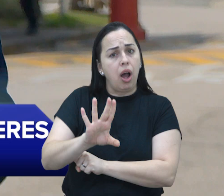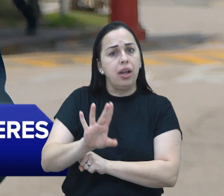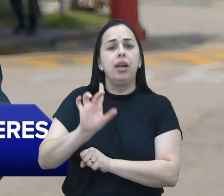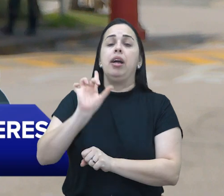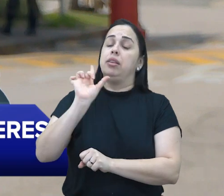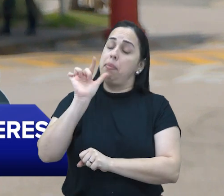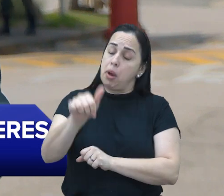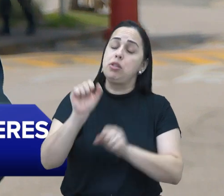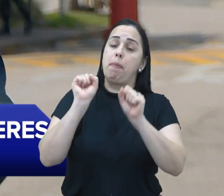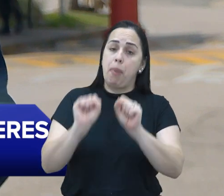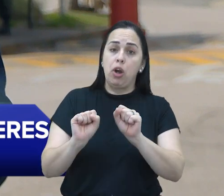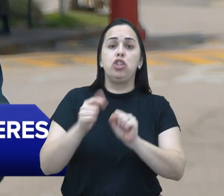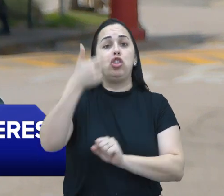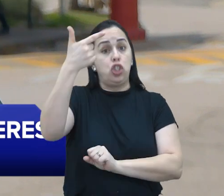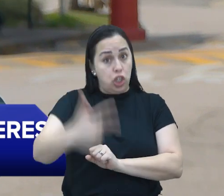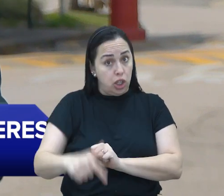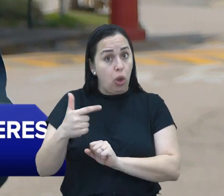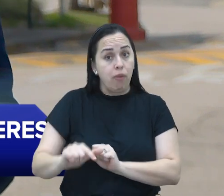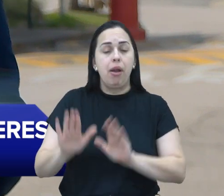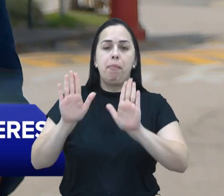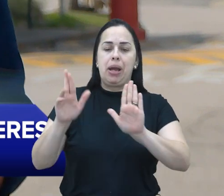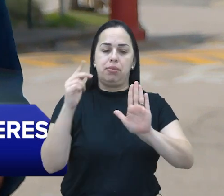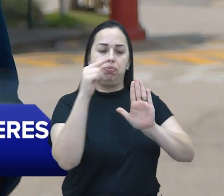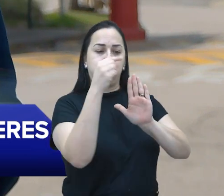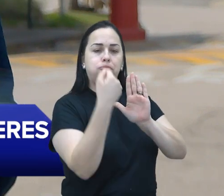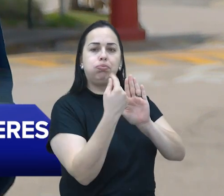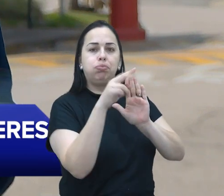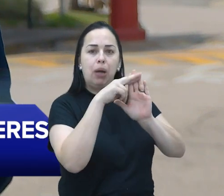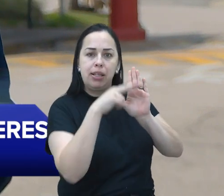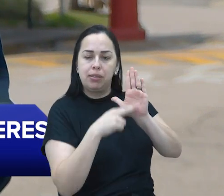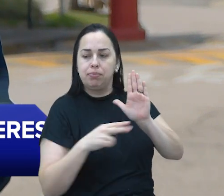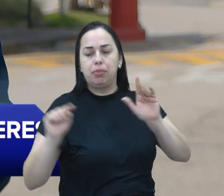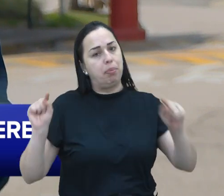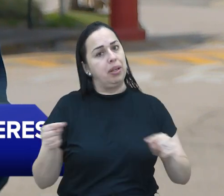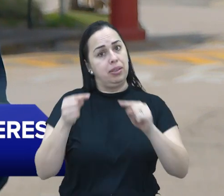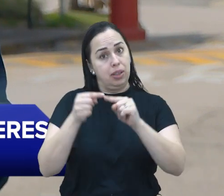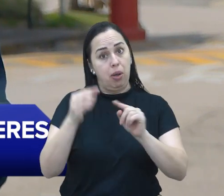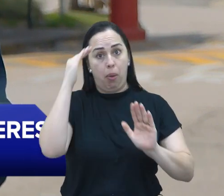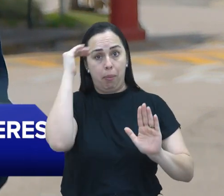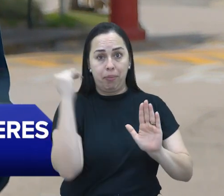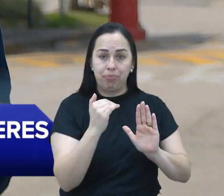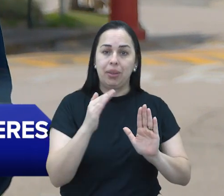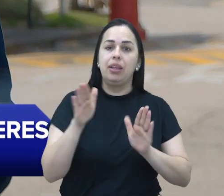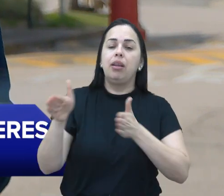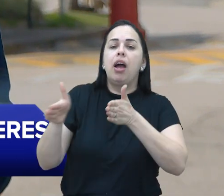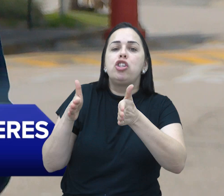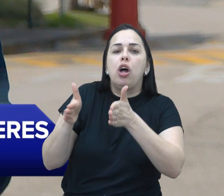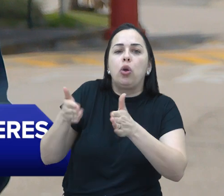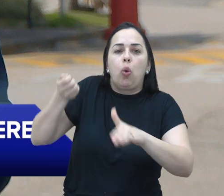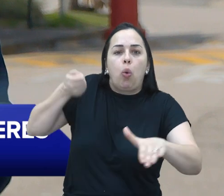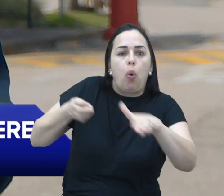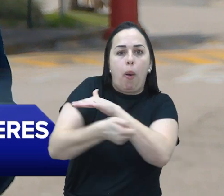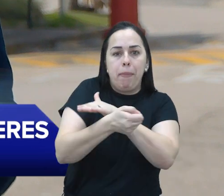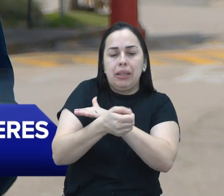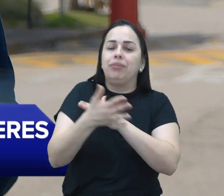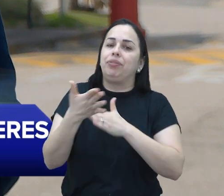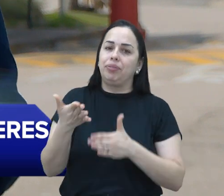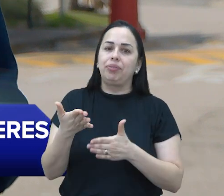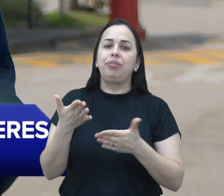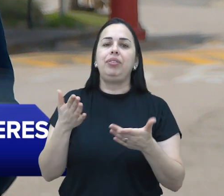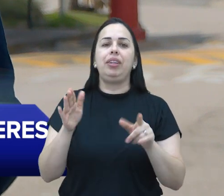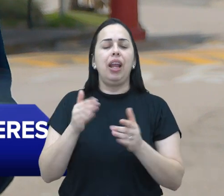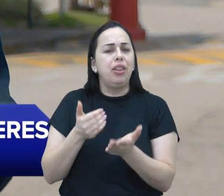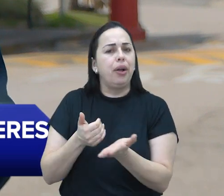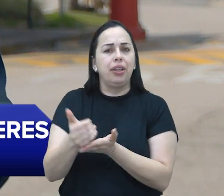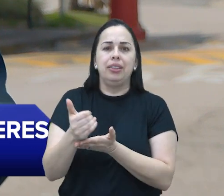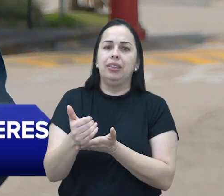e aí depois ele pode ser prorrogado, de acordo com alguns requisitos das próprias Forças Armadas. Então, é aquele serviço inicial, serviço militar